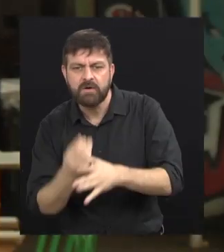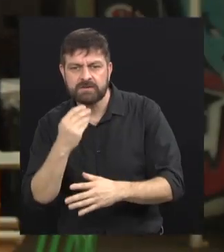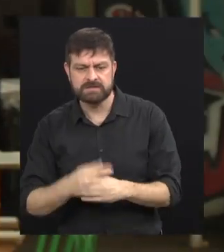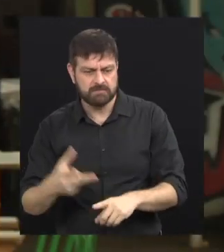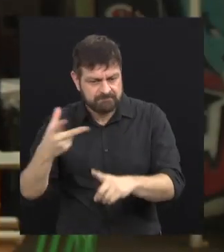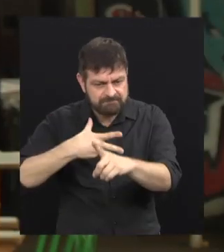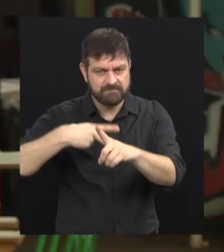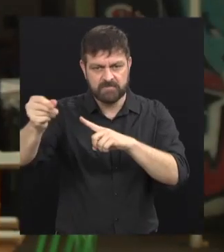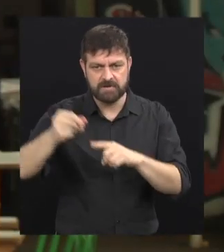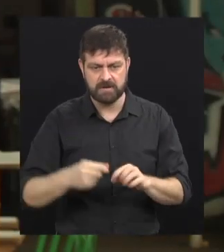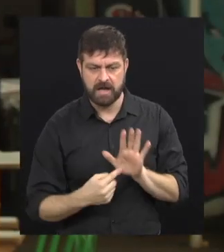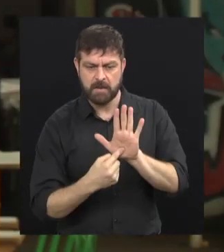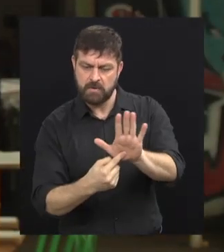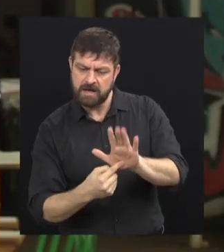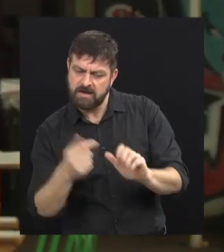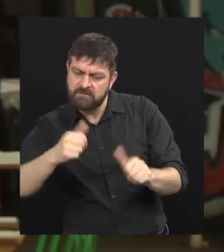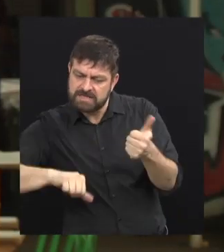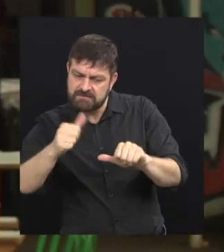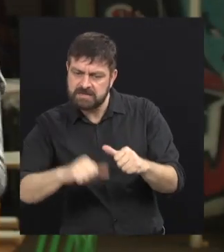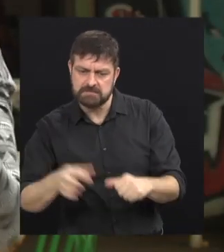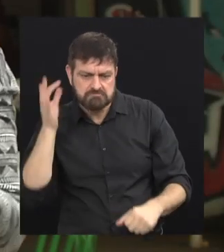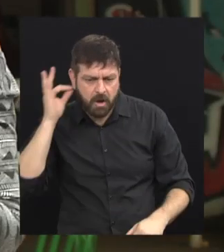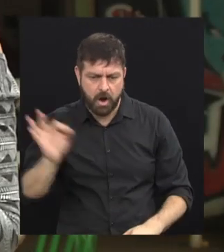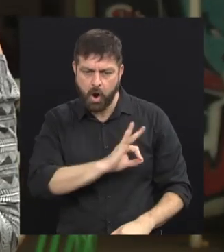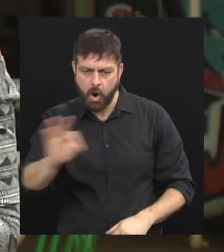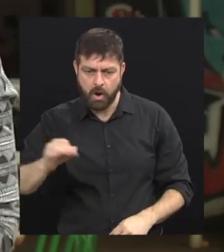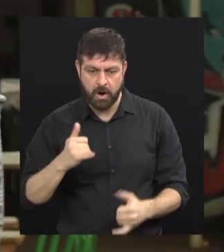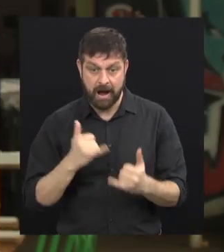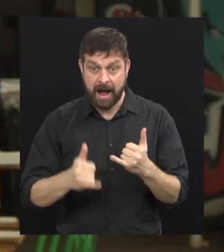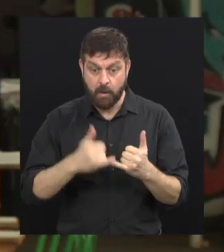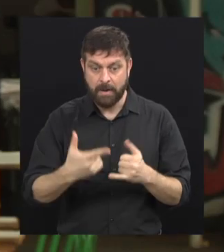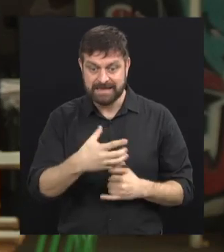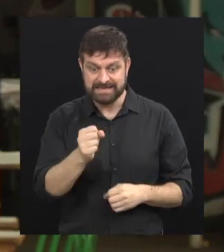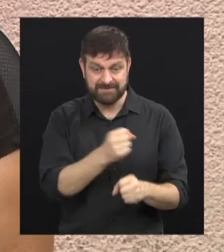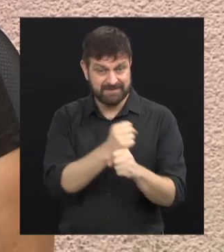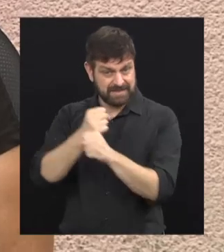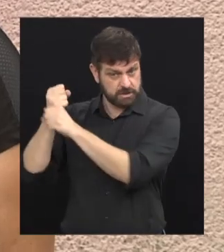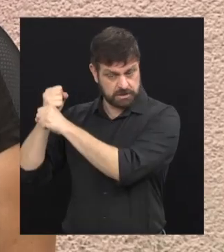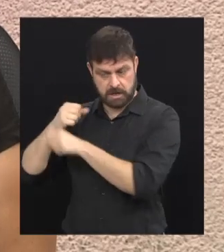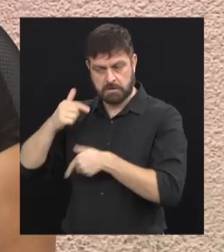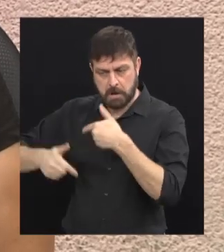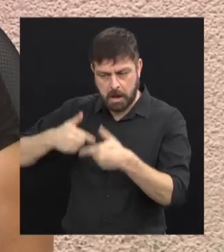que trazem uma avaliação positiva do trabalho de quase 20 anos aí que vocês têm feito na cidade?